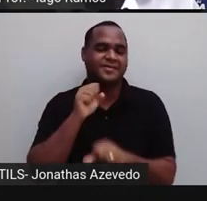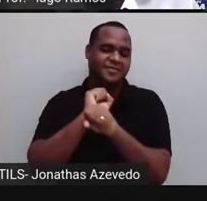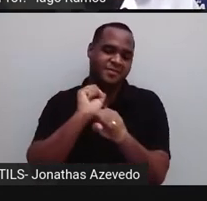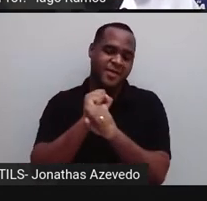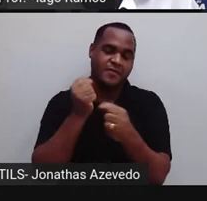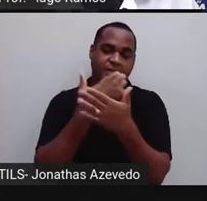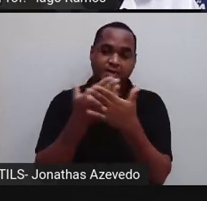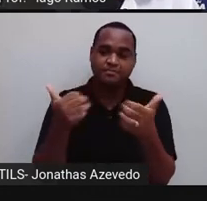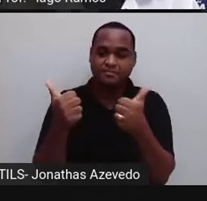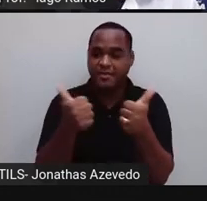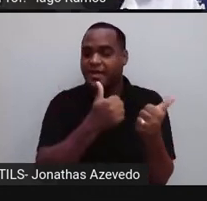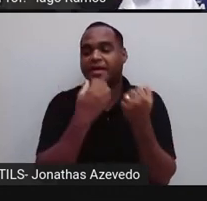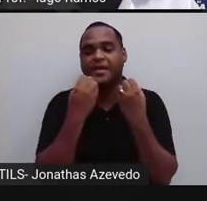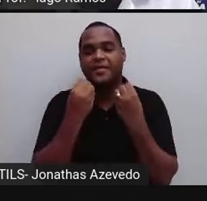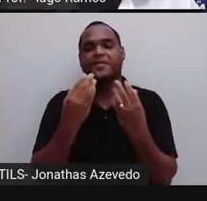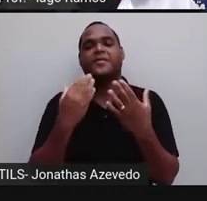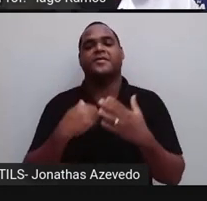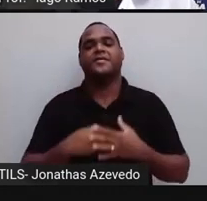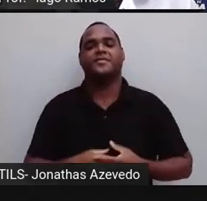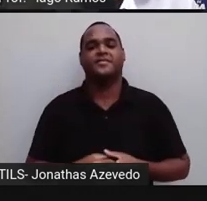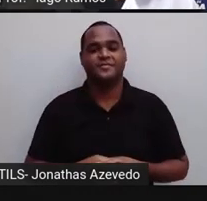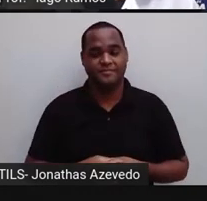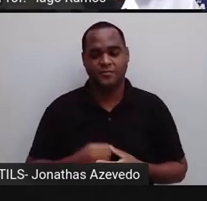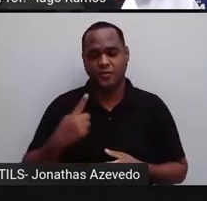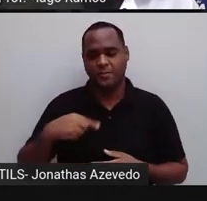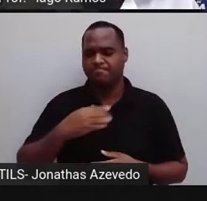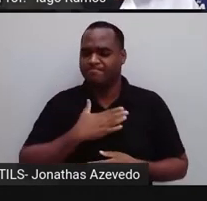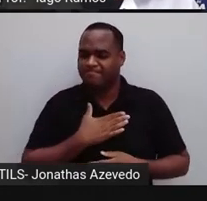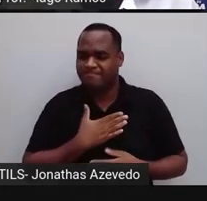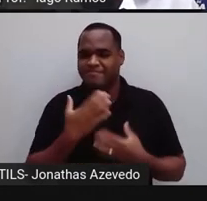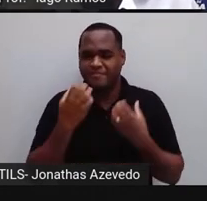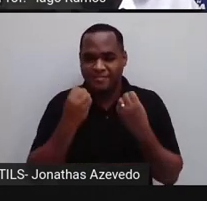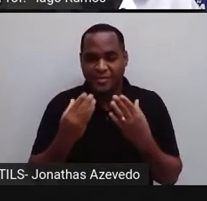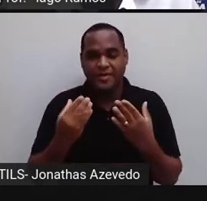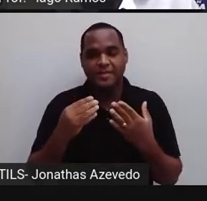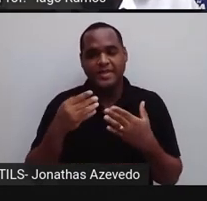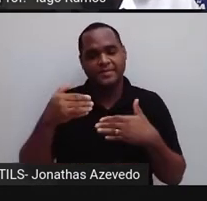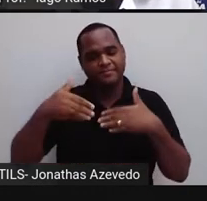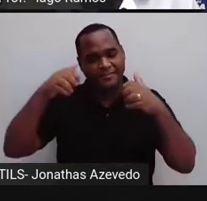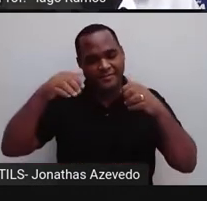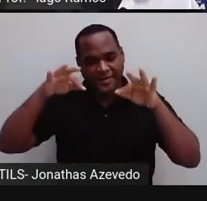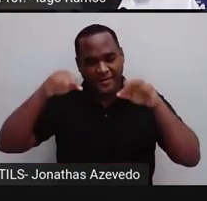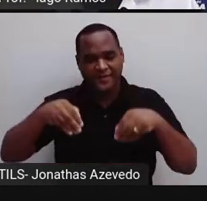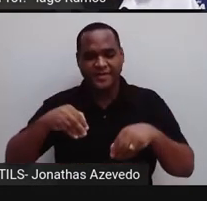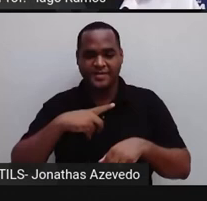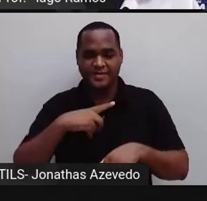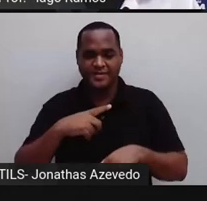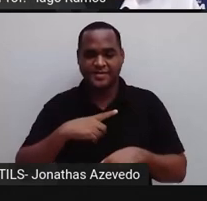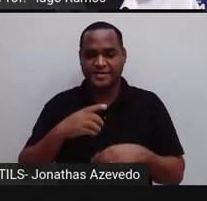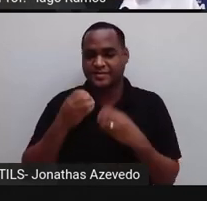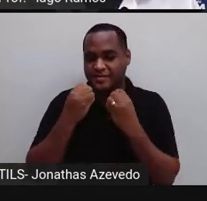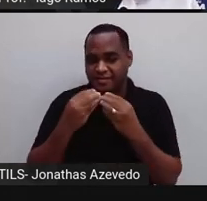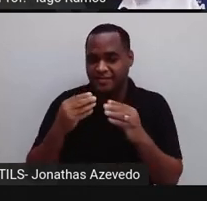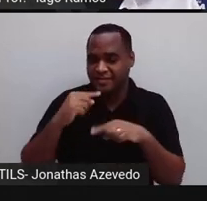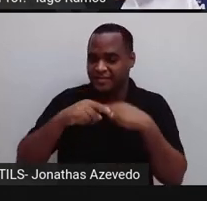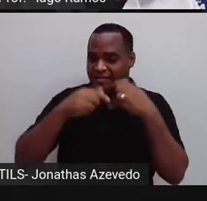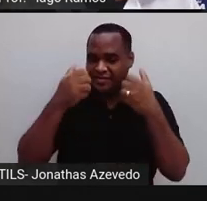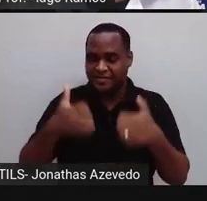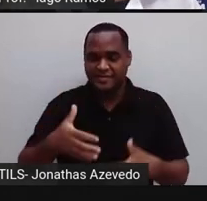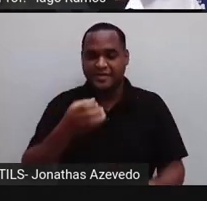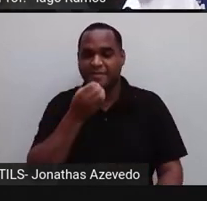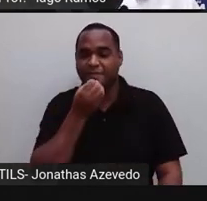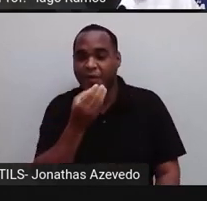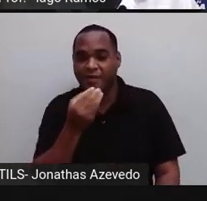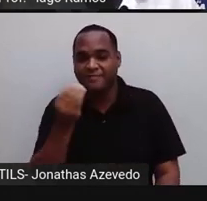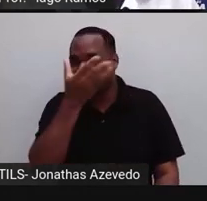tenha curtido a nossa aula. Nós curtimos bastante, mas a gente vai ficar por aqui. Certo? Desde já até a próxima. Não